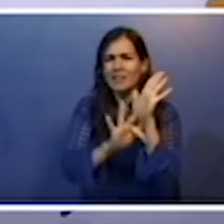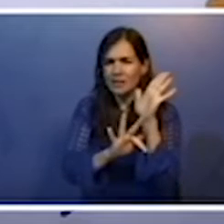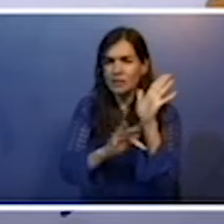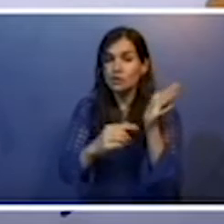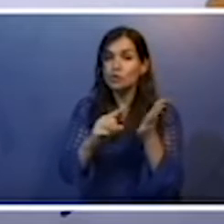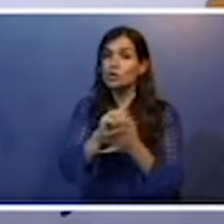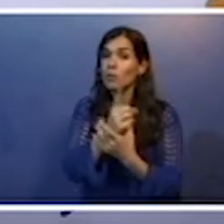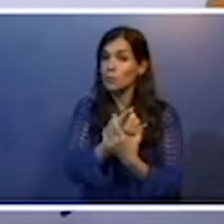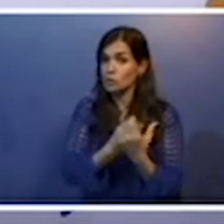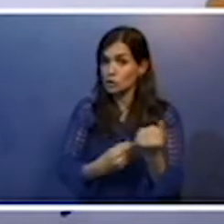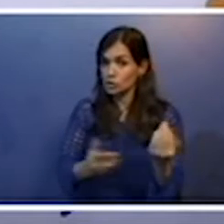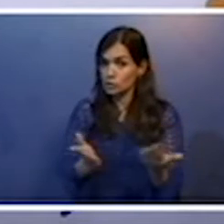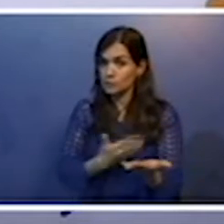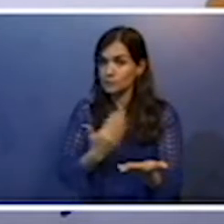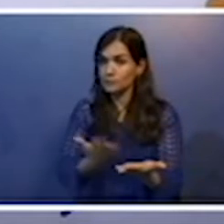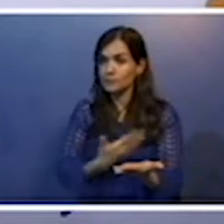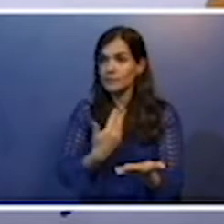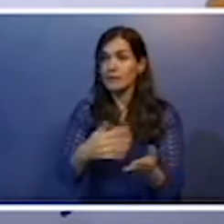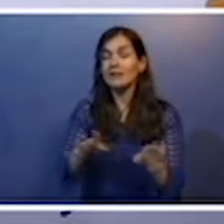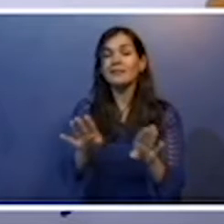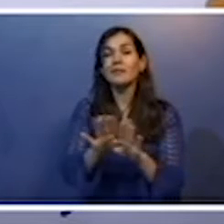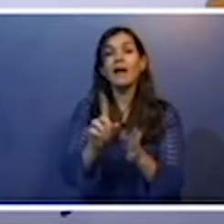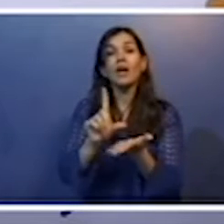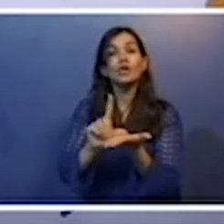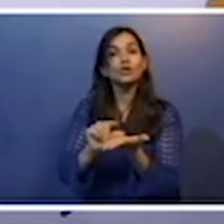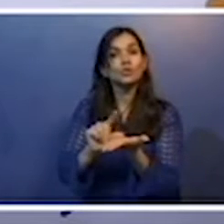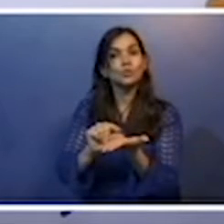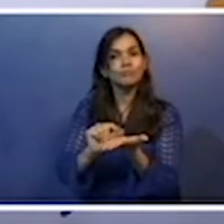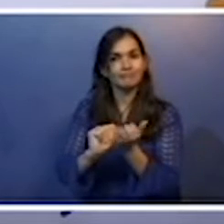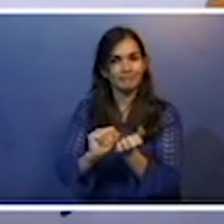o artigo de divulgação científica, tá?